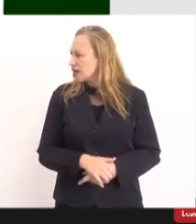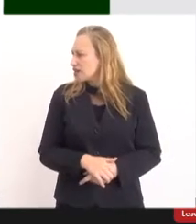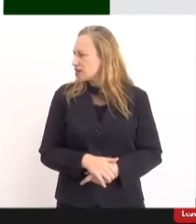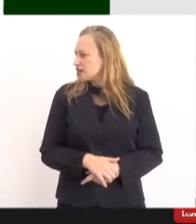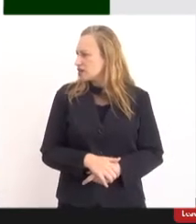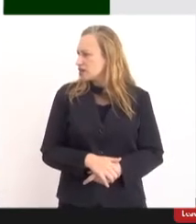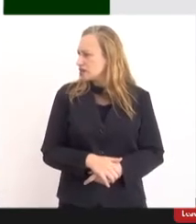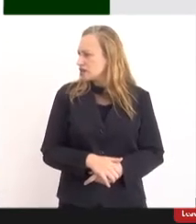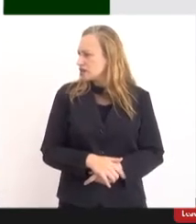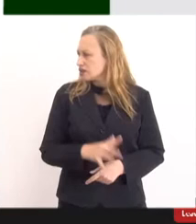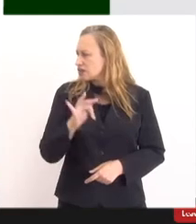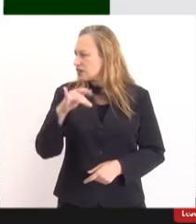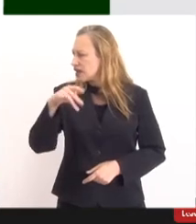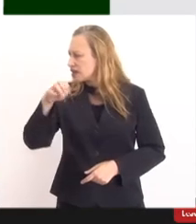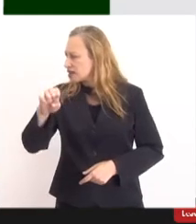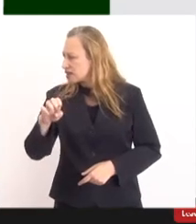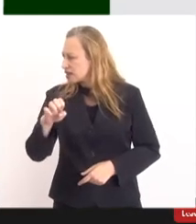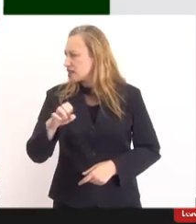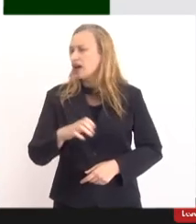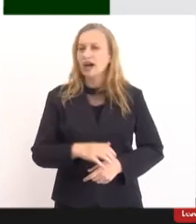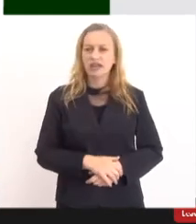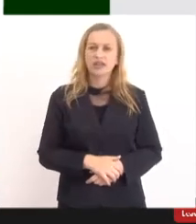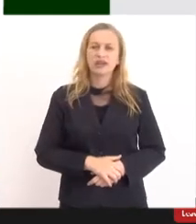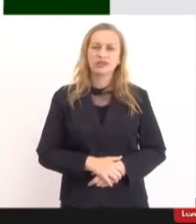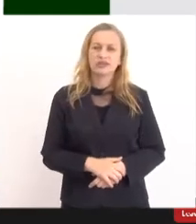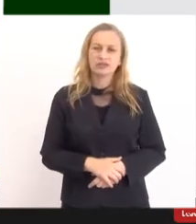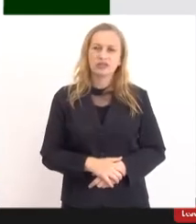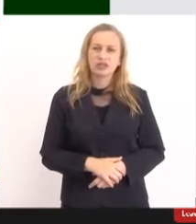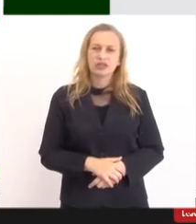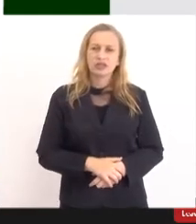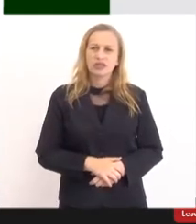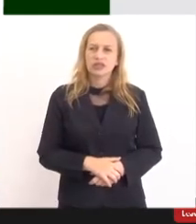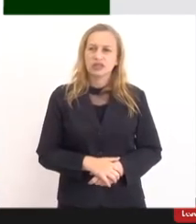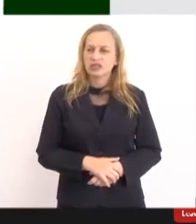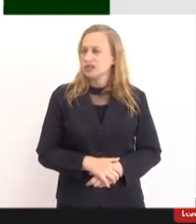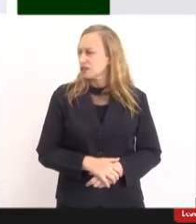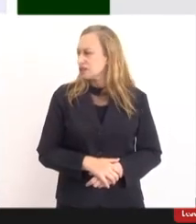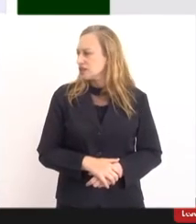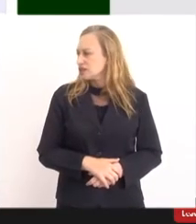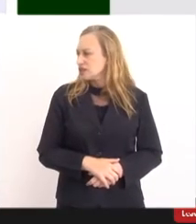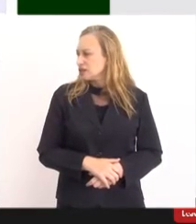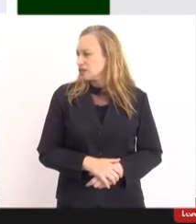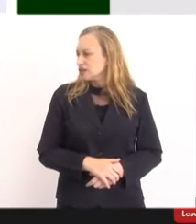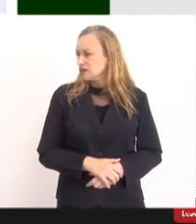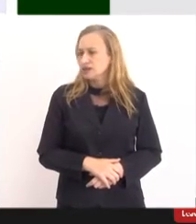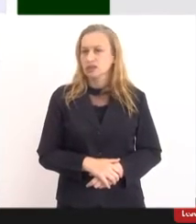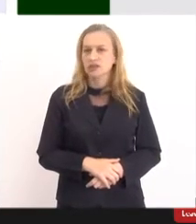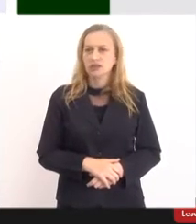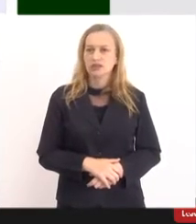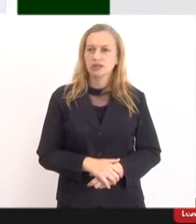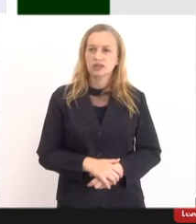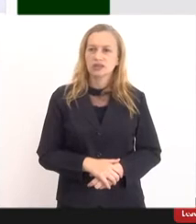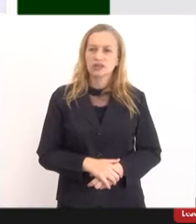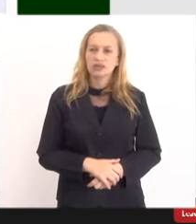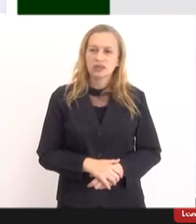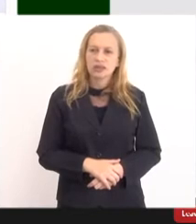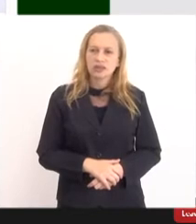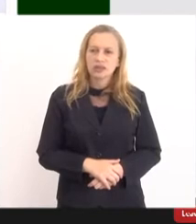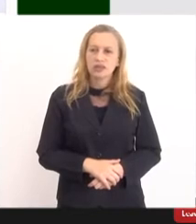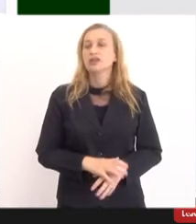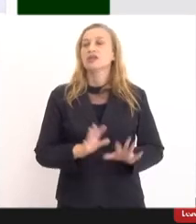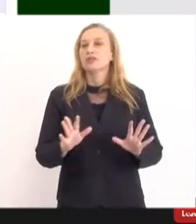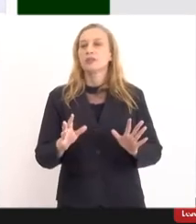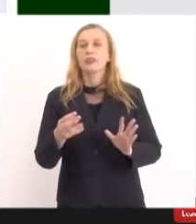estudo da Pfizer. Ele tem este número. Ele está ativo, recrutando e ele vai terminar em 2026. É um estudo